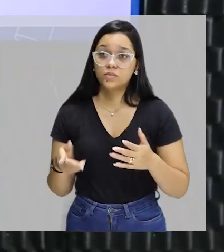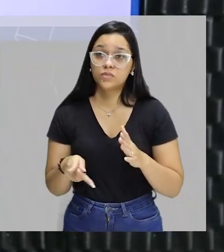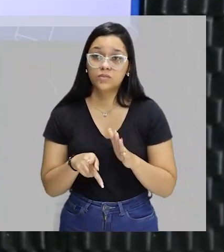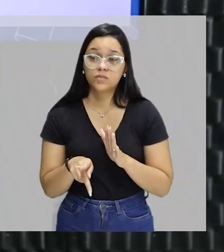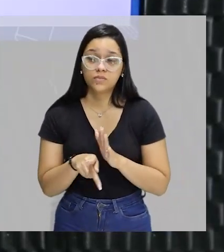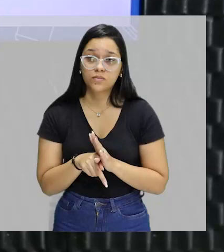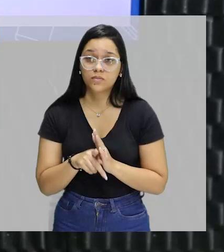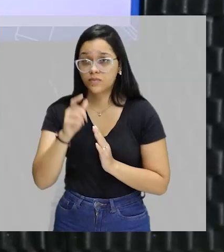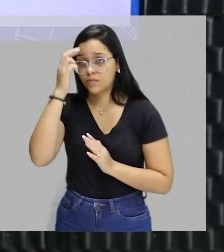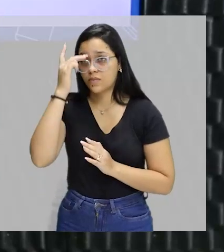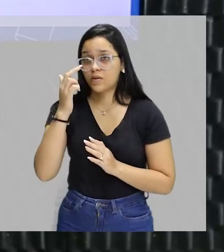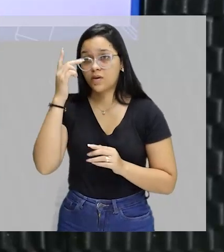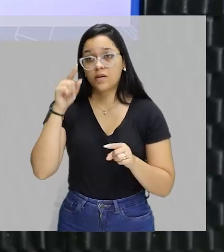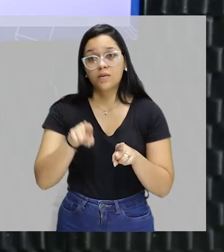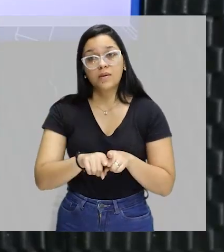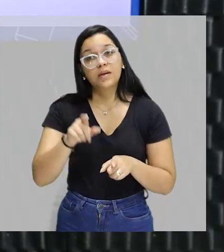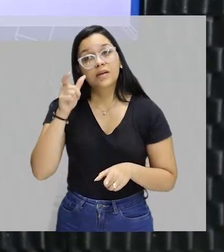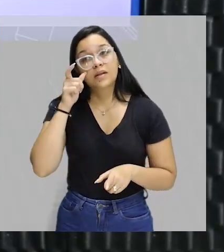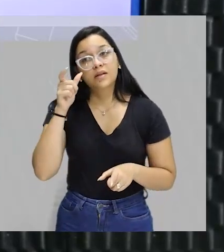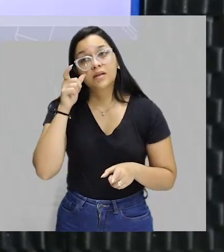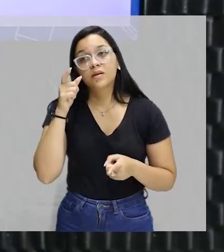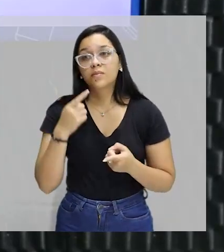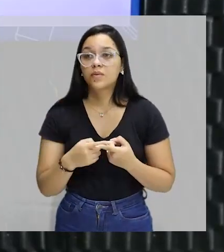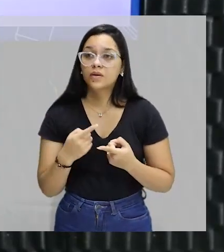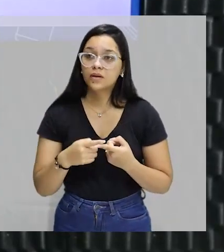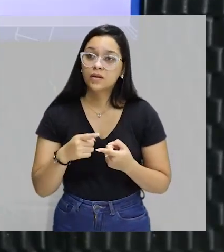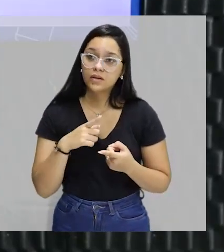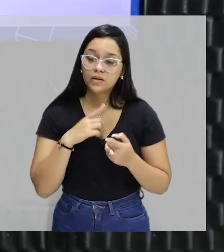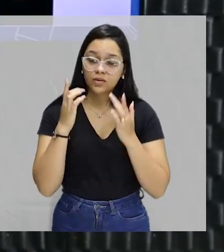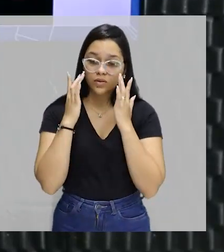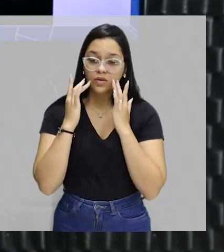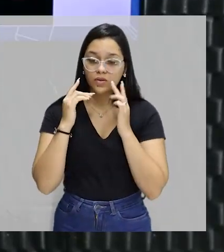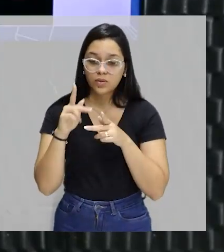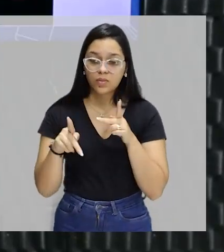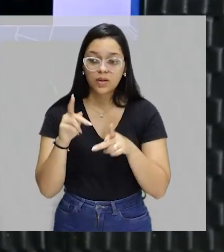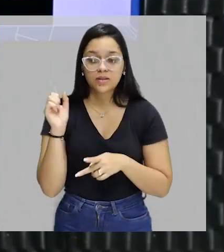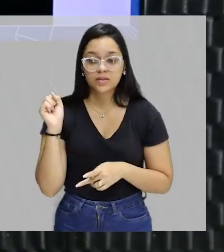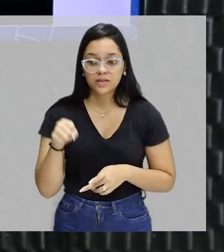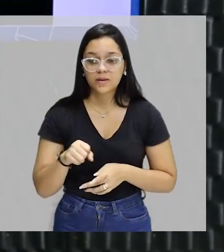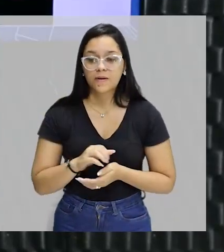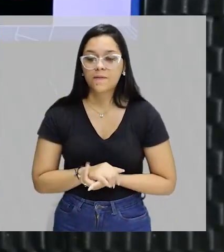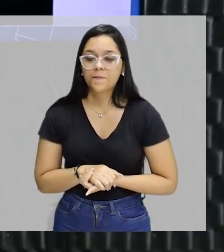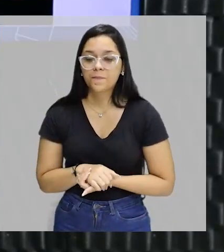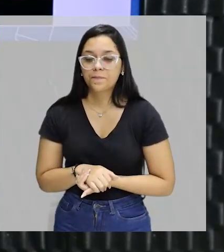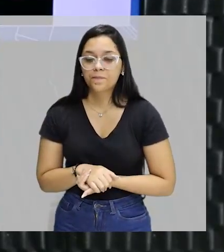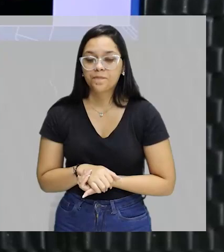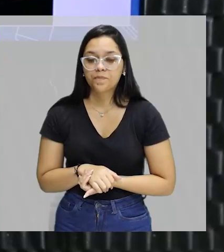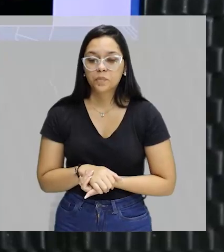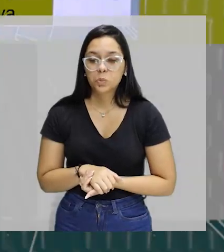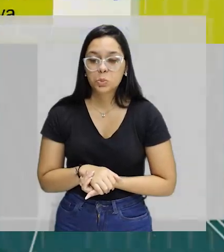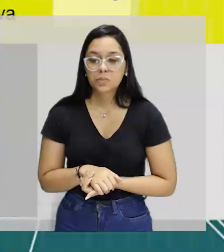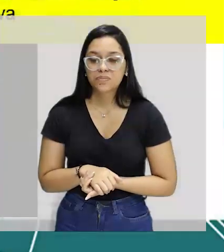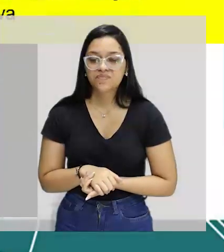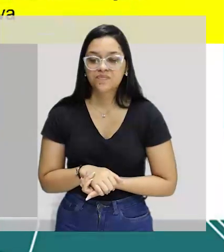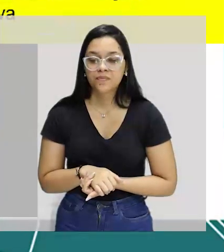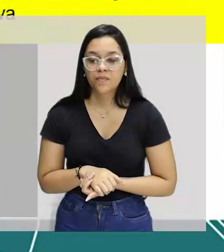protagonista da história. E é bem interessante, porque tem um apelo do teatro popular muito grande. O Pagador de Promessa,